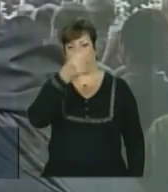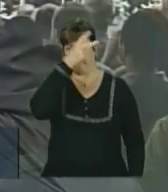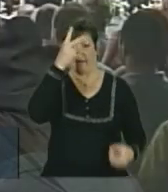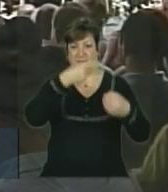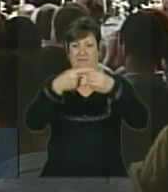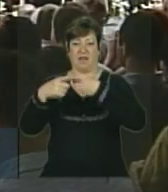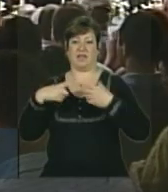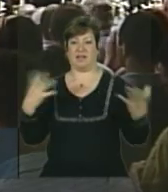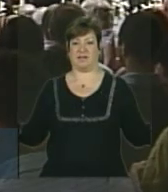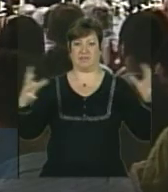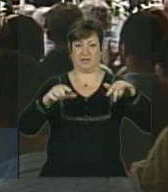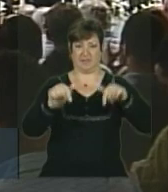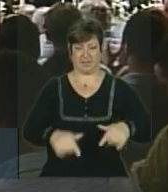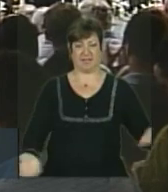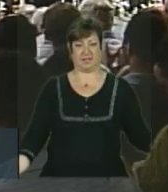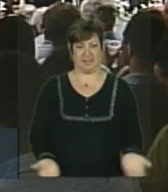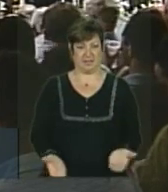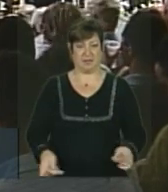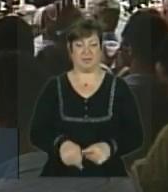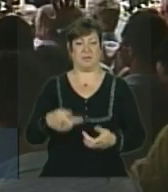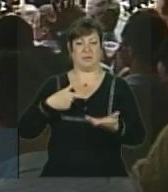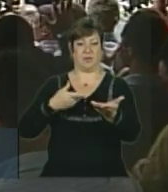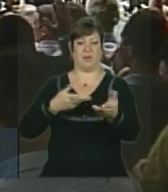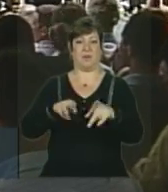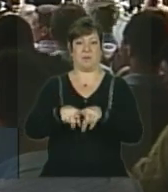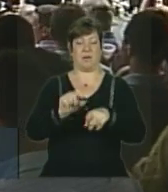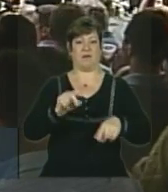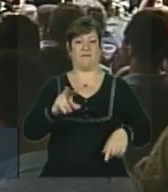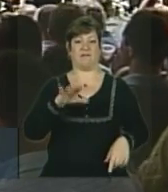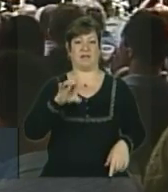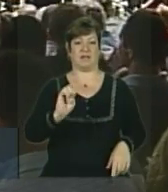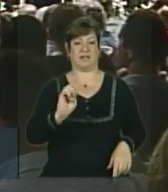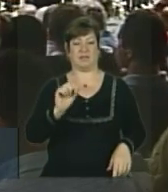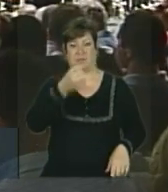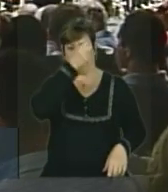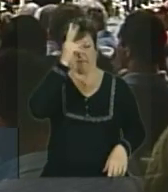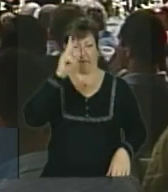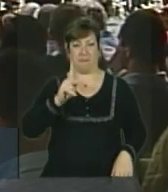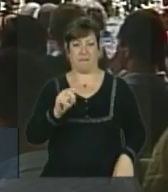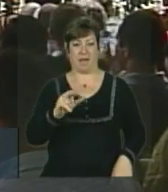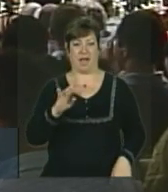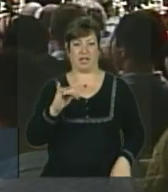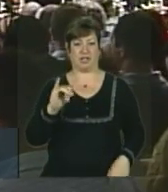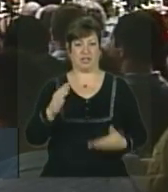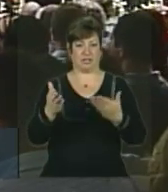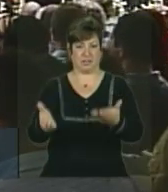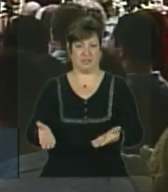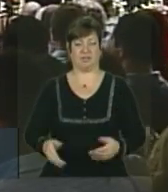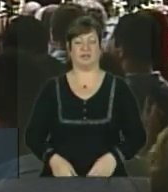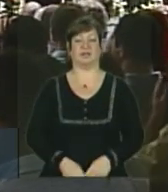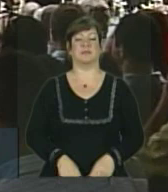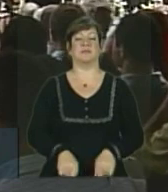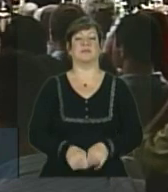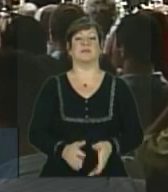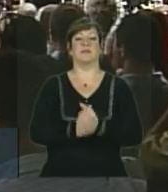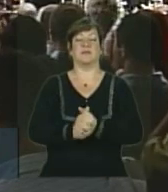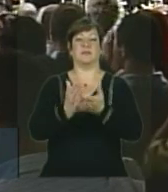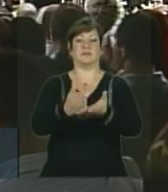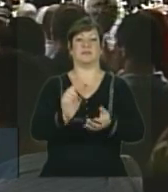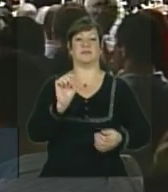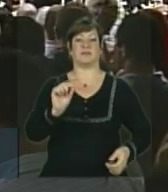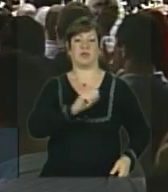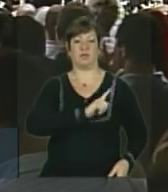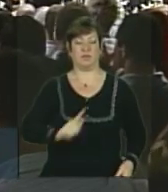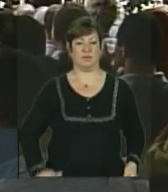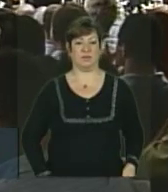cumprimento meu irmão, meu amigo Valdeci Ramiro, que é o vice-prefeito de Paraty. Quero aqui cumprimentar o nosso governador Sérgio Cabral,